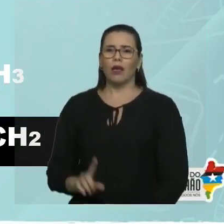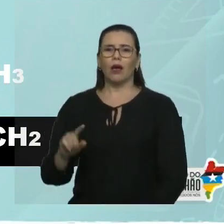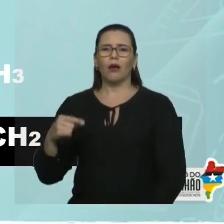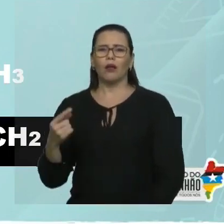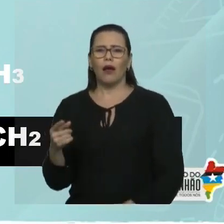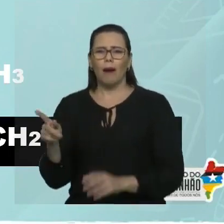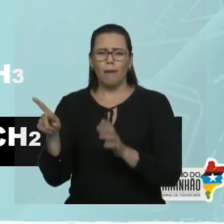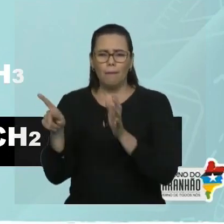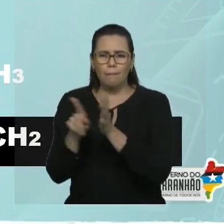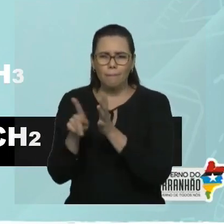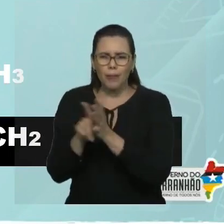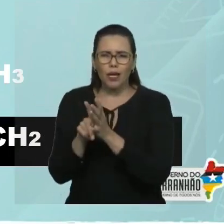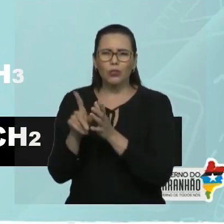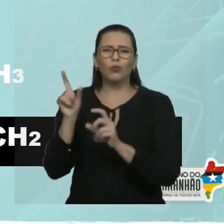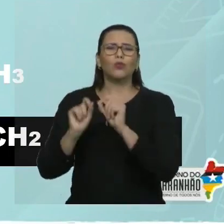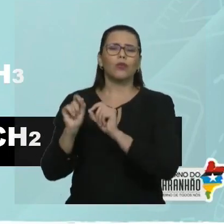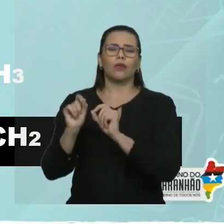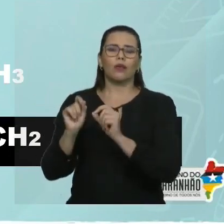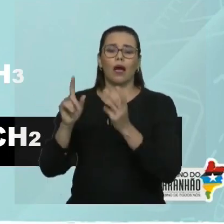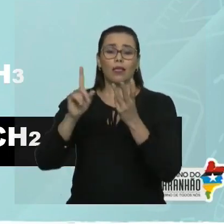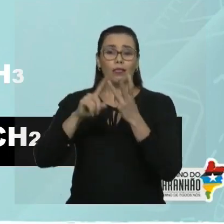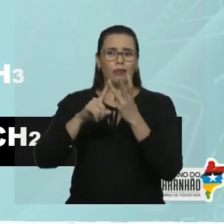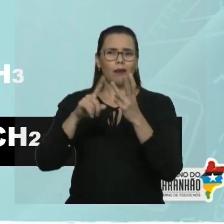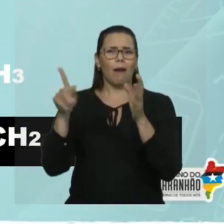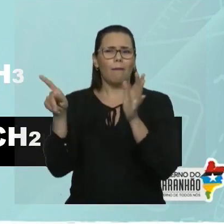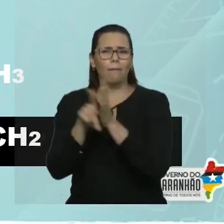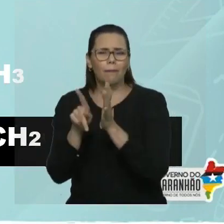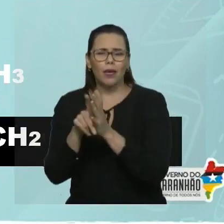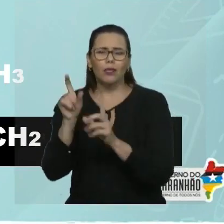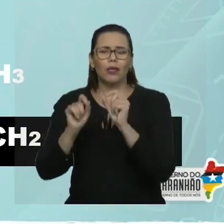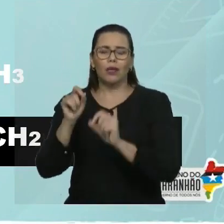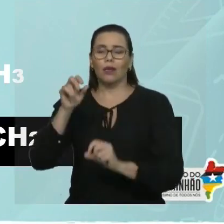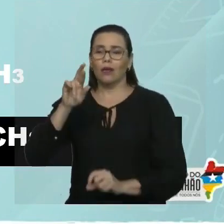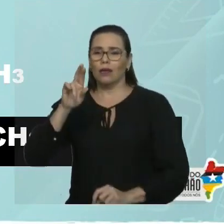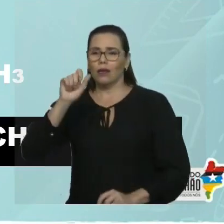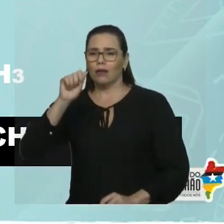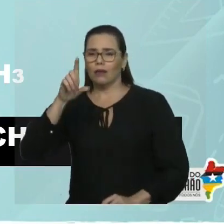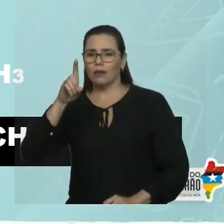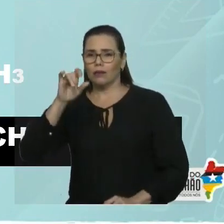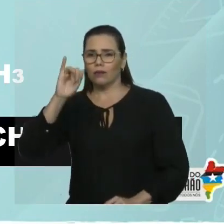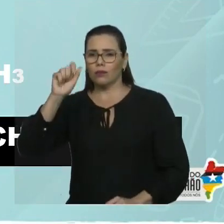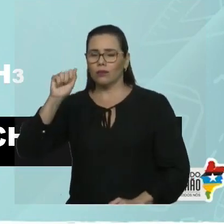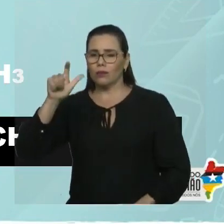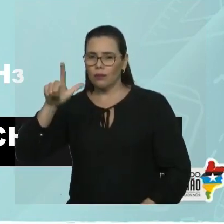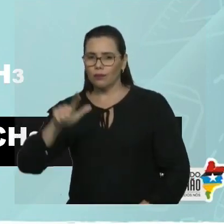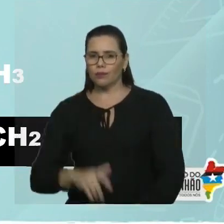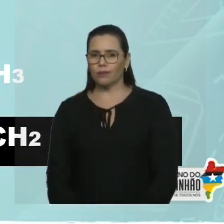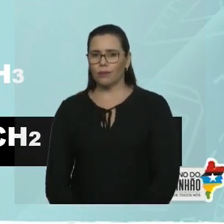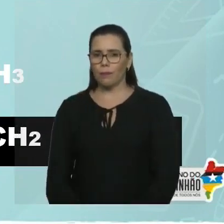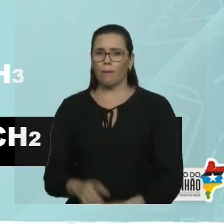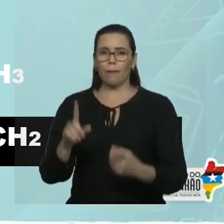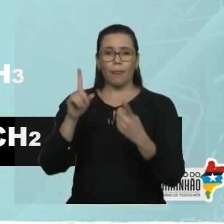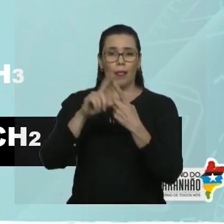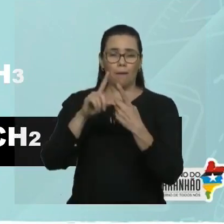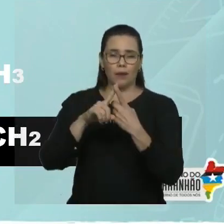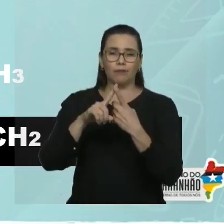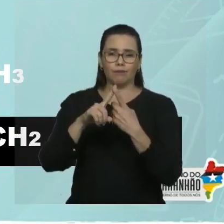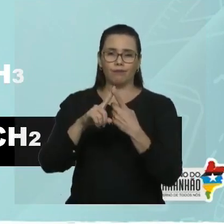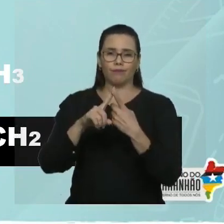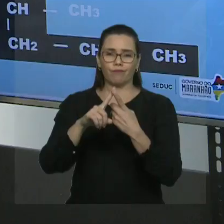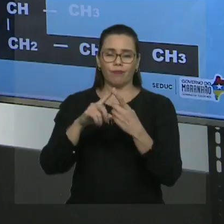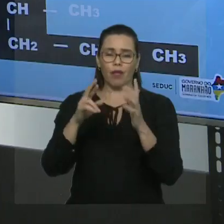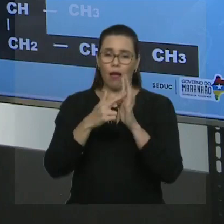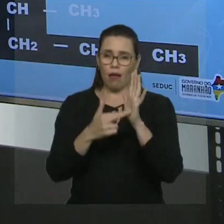Então, vamos concatenar as ideias. Quando você pega uma cadeia principal, uma cadeia ramificada, qual é a primeira regra? Achar a cadeia principal.